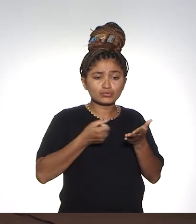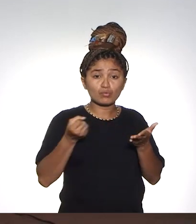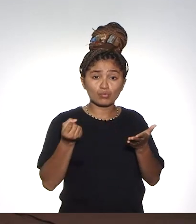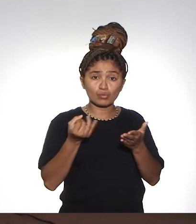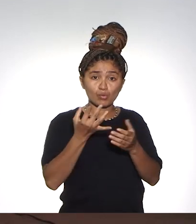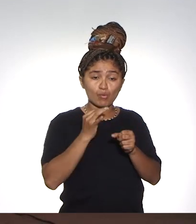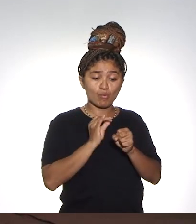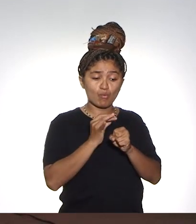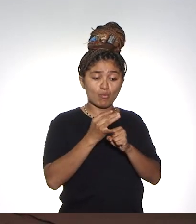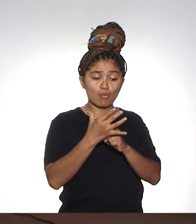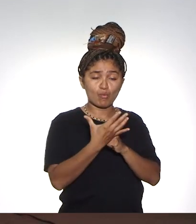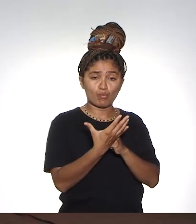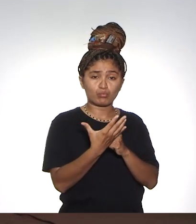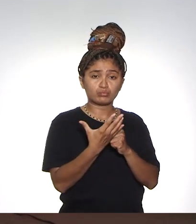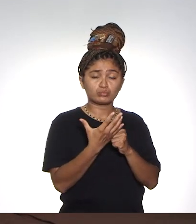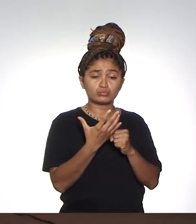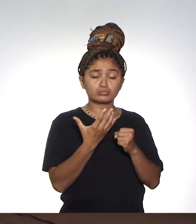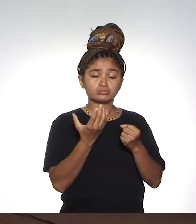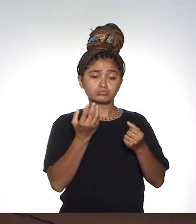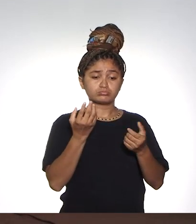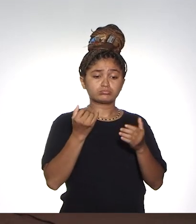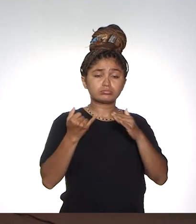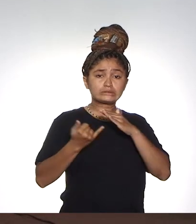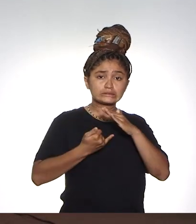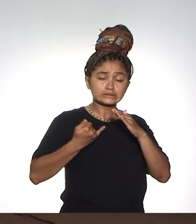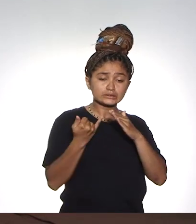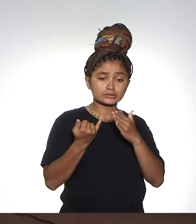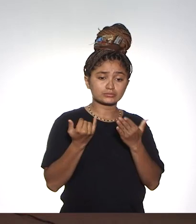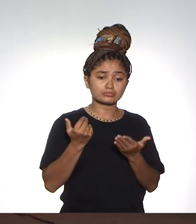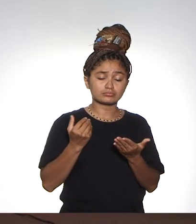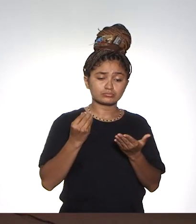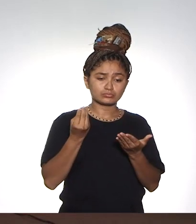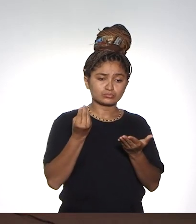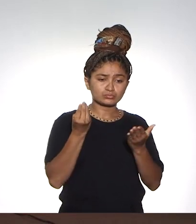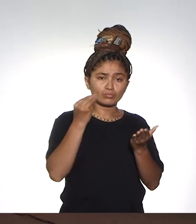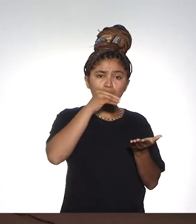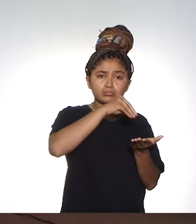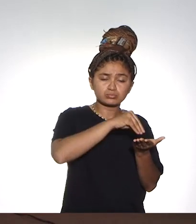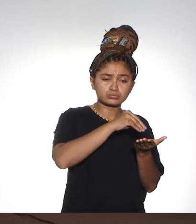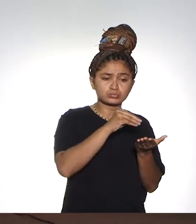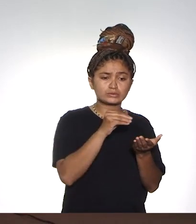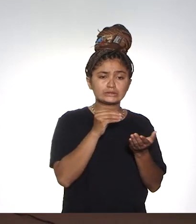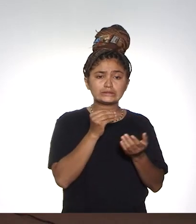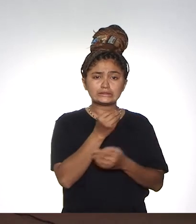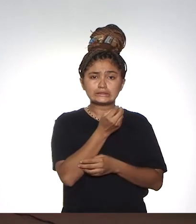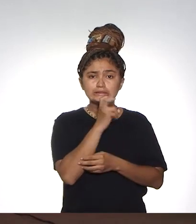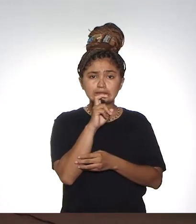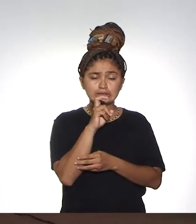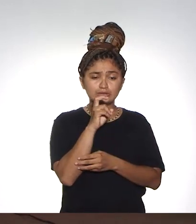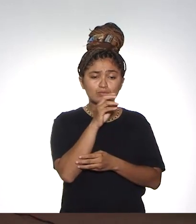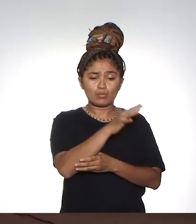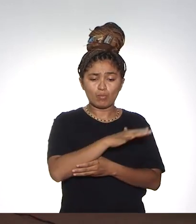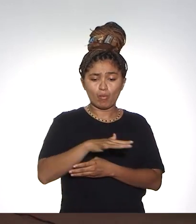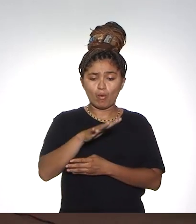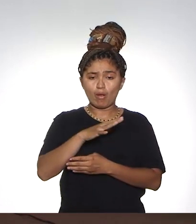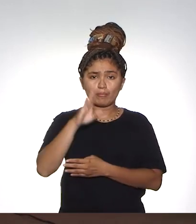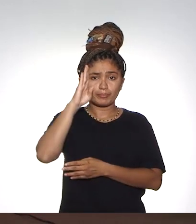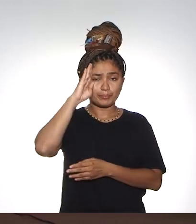de enfrentamento ao novo coronavírus, onde a instituição implantou esse programa com cinco áreas